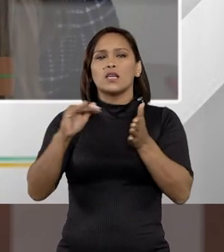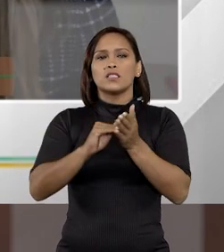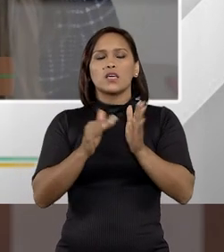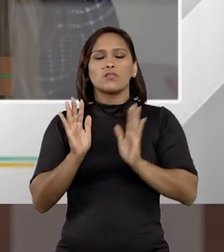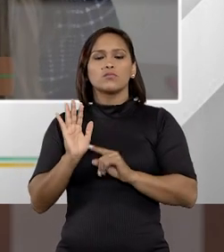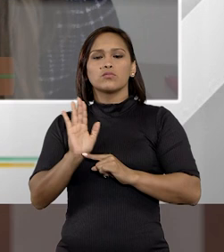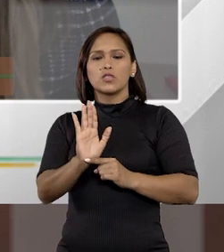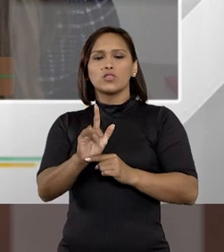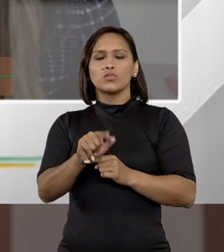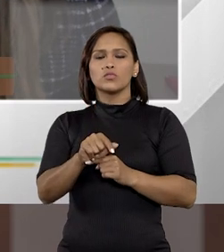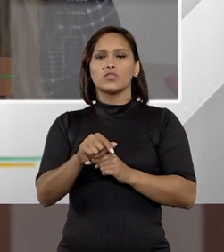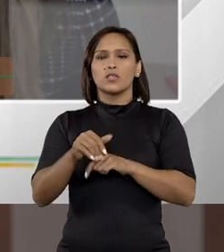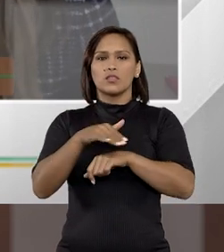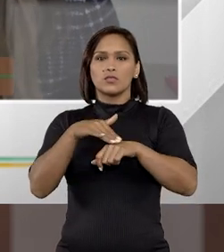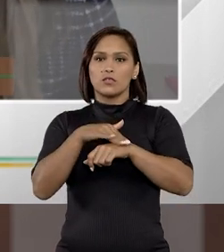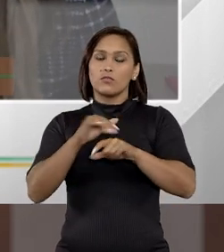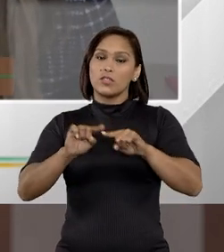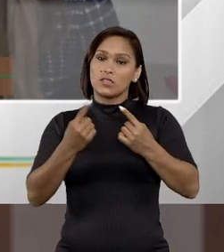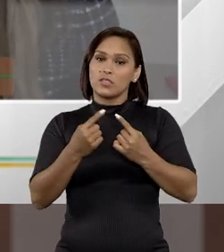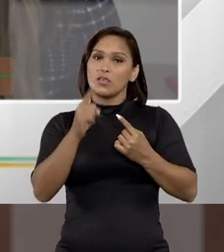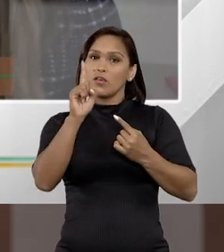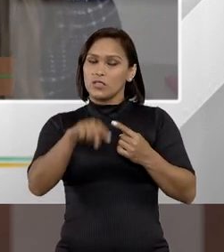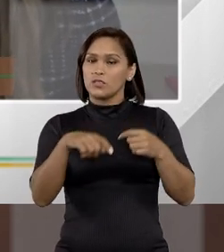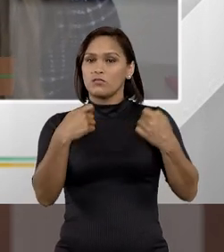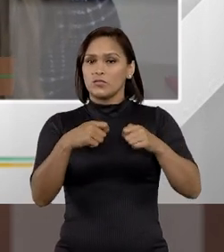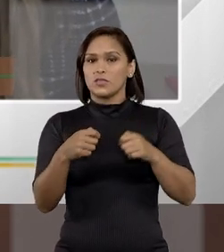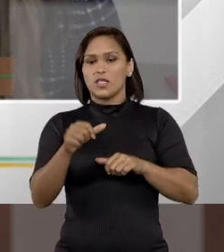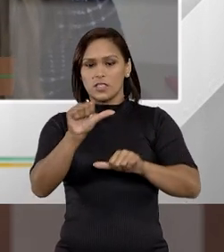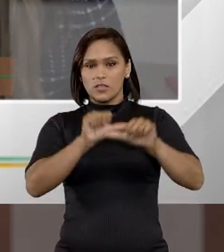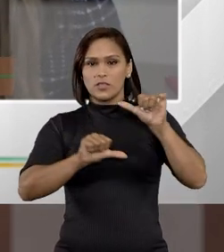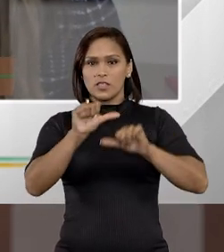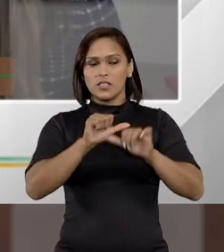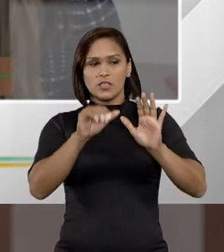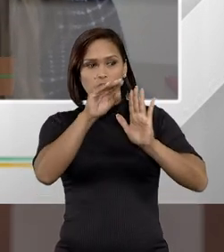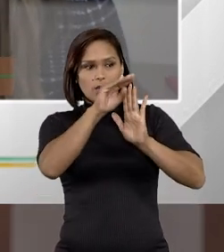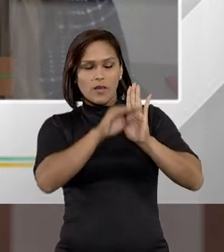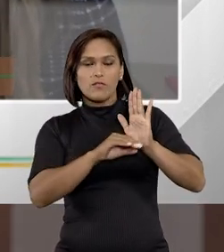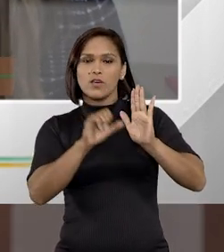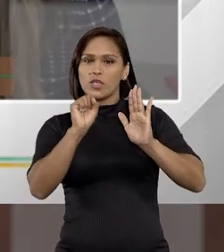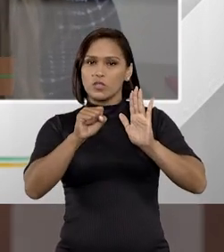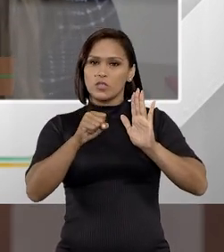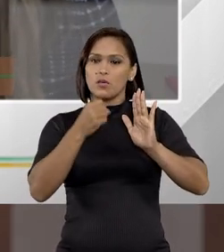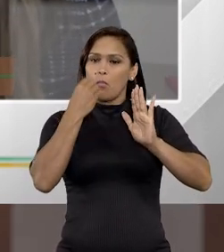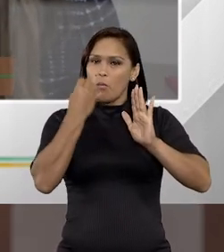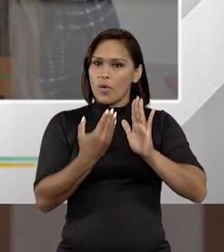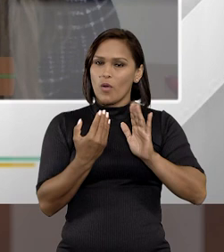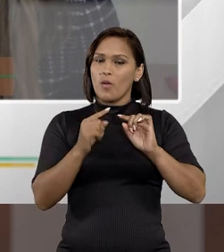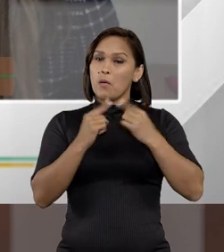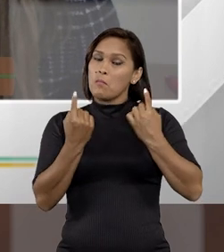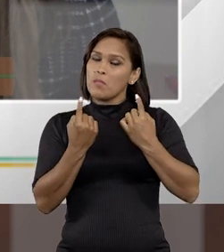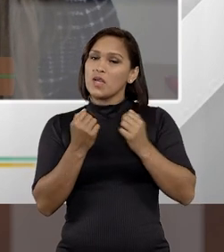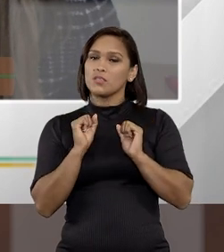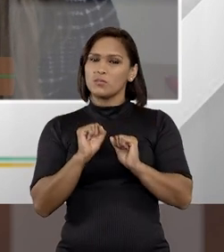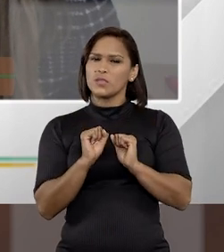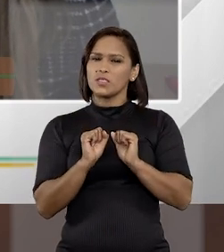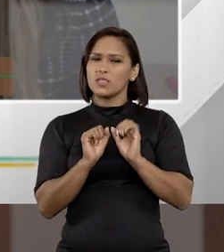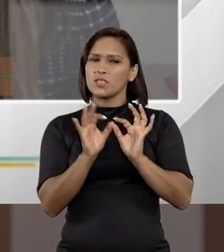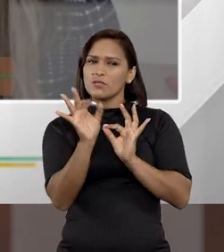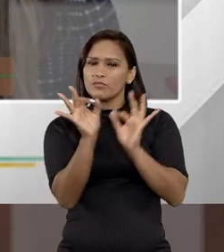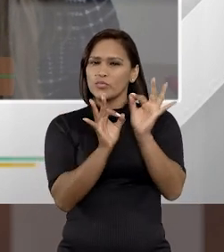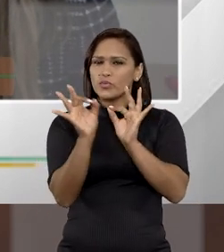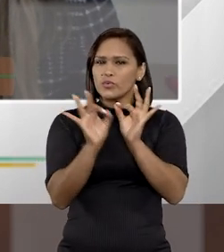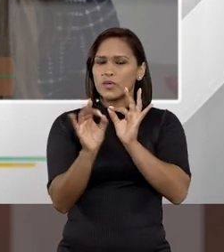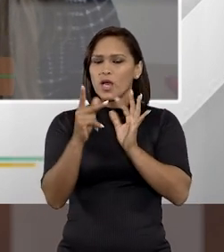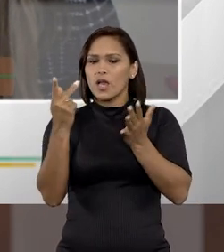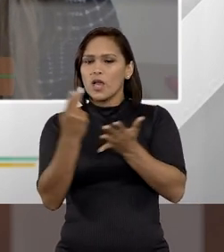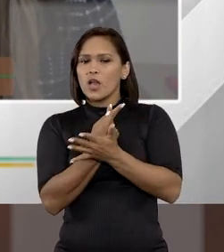até meio que induzia as conversas, enfim, eu acho que essa alteração, ela veio, e sim, um bom momento, mas talvez a gente precise